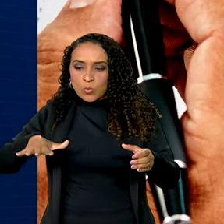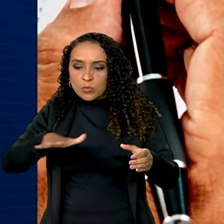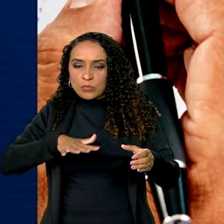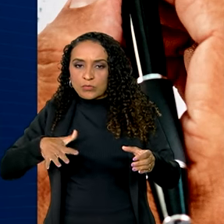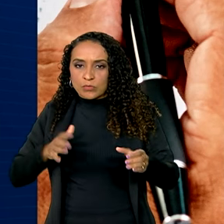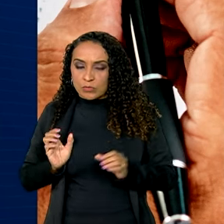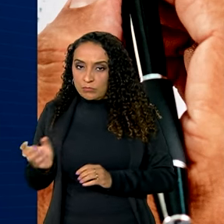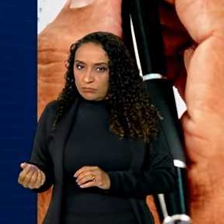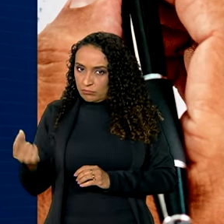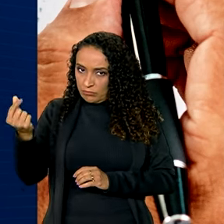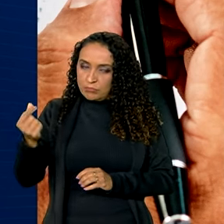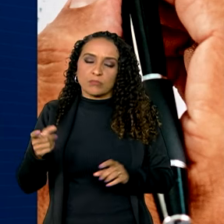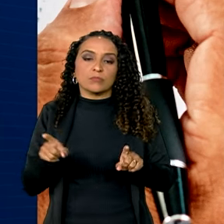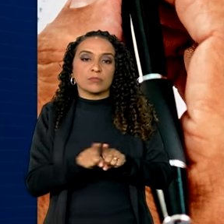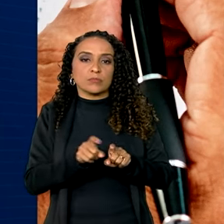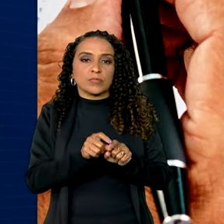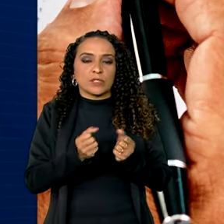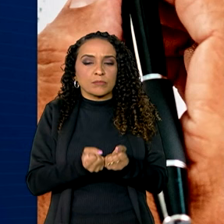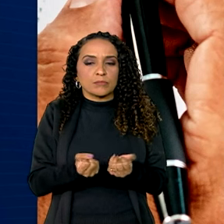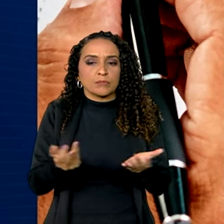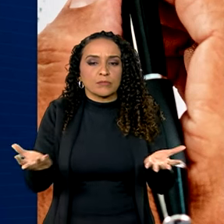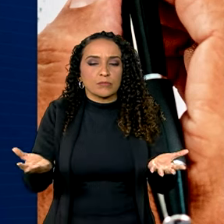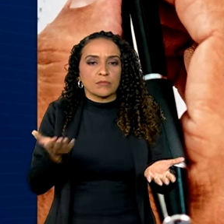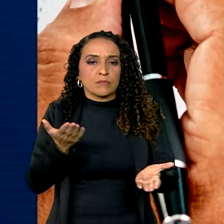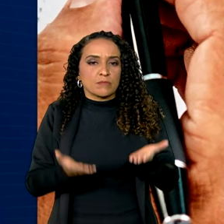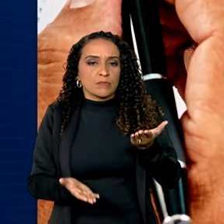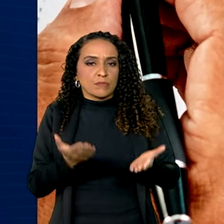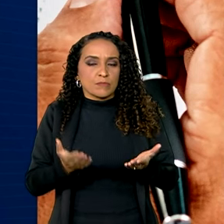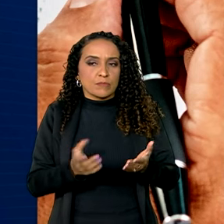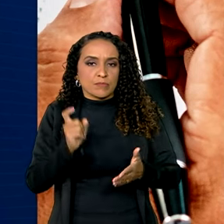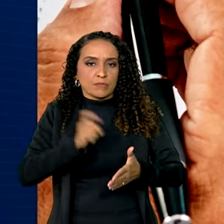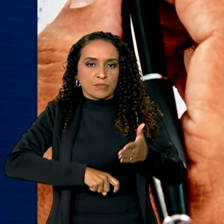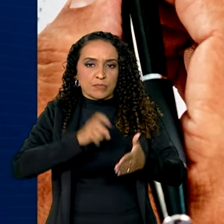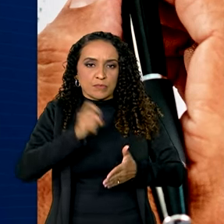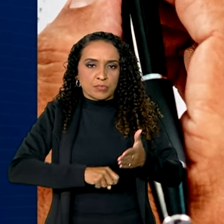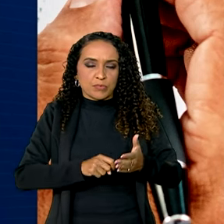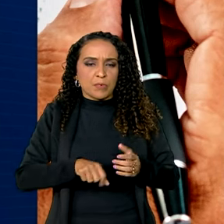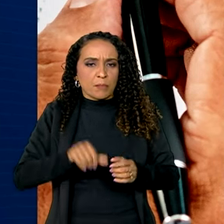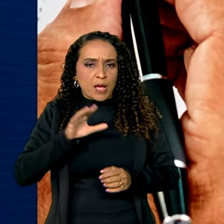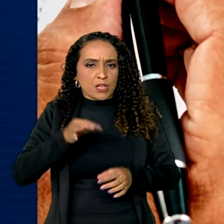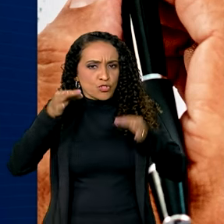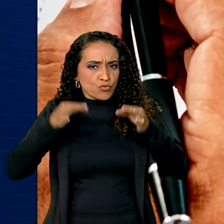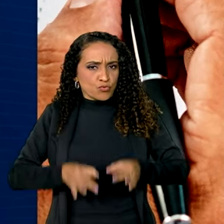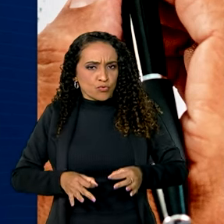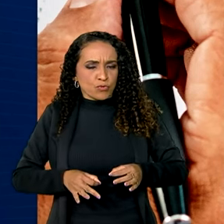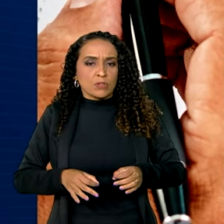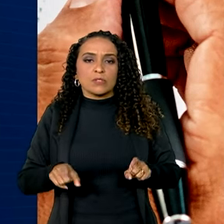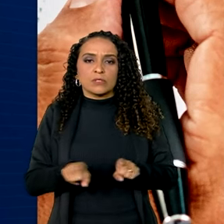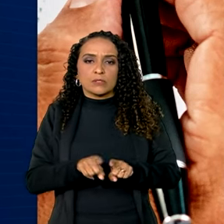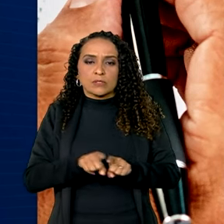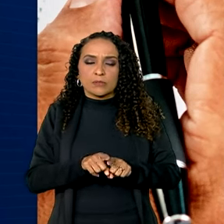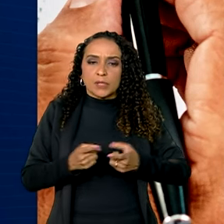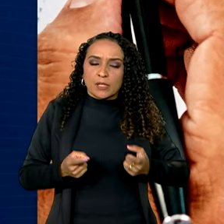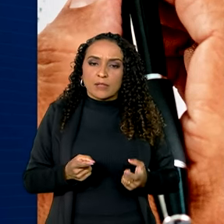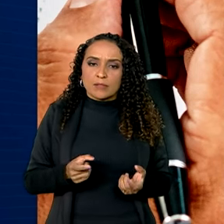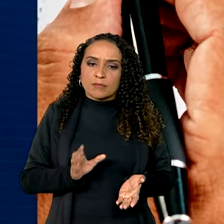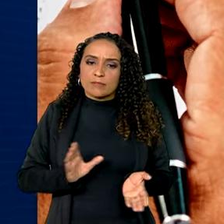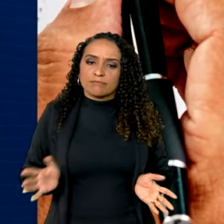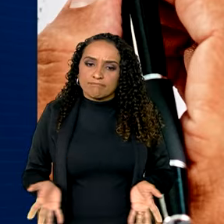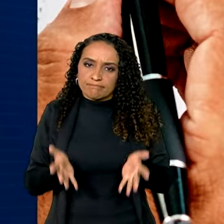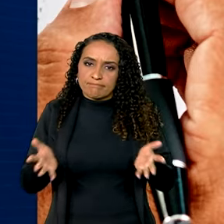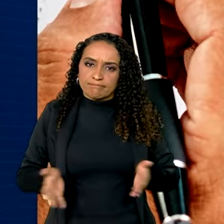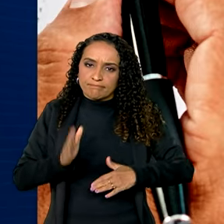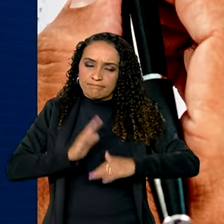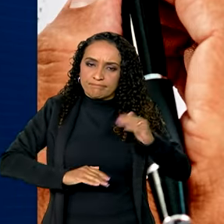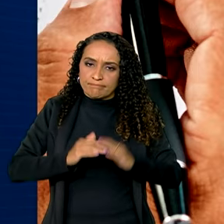entre os muito ricos. Distribuir o peso da carga tributária de maneira mais justa. E induzir práticas de